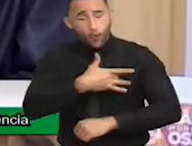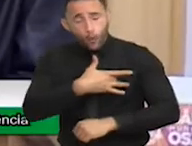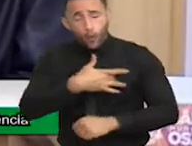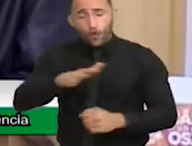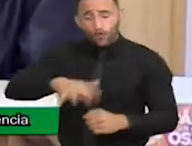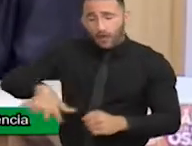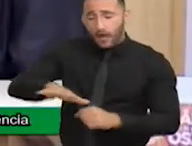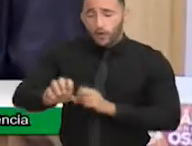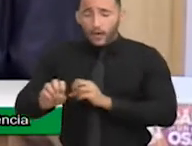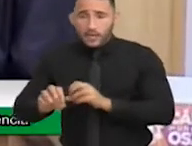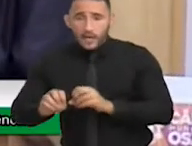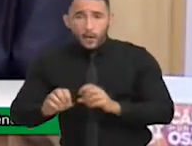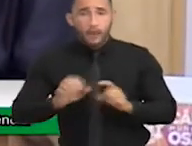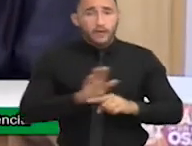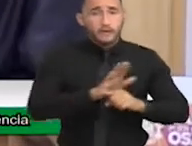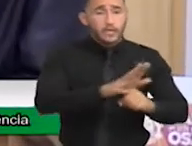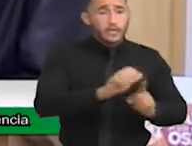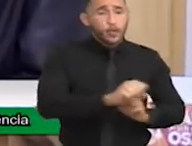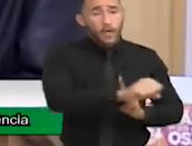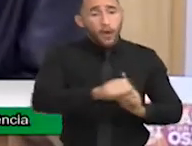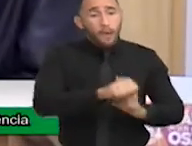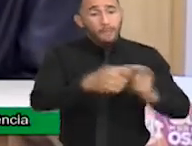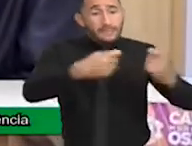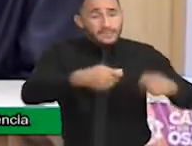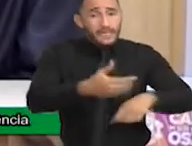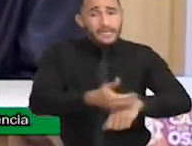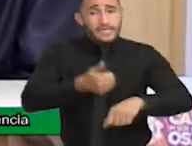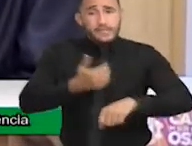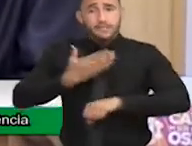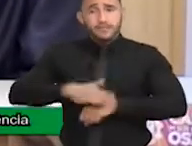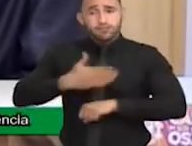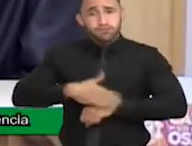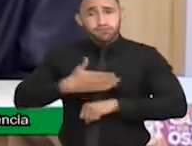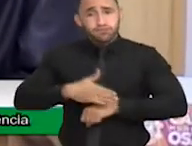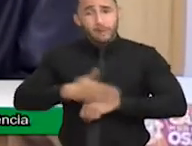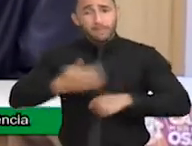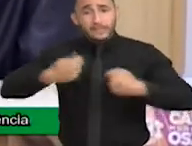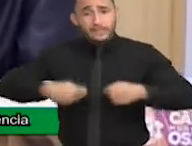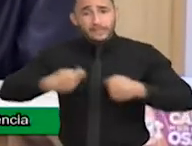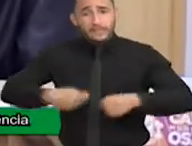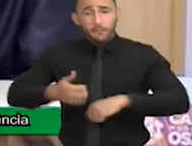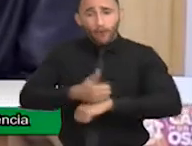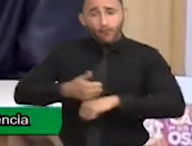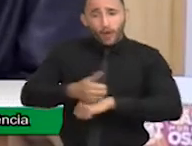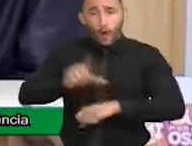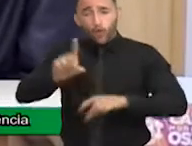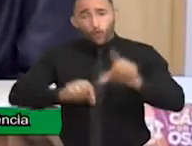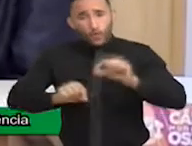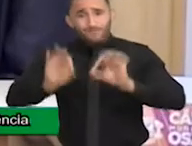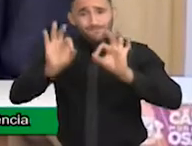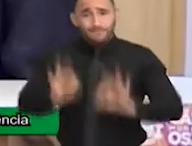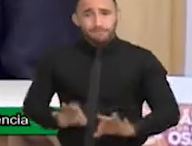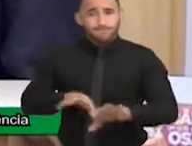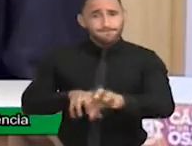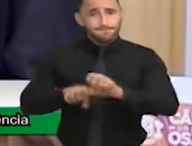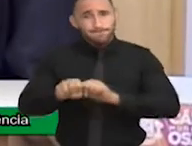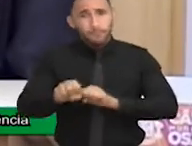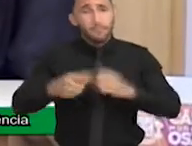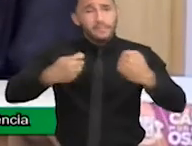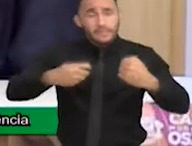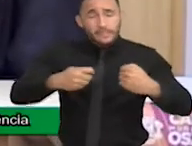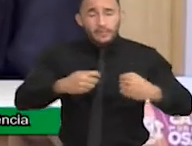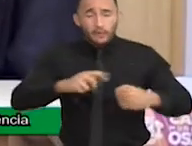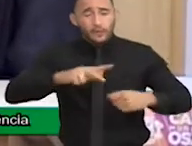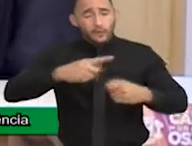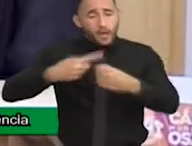assistência social tem que ser preparado, tem que ser especializado. Não que tem que demitir, não, mas tem que o município fornecer política